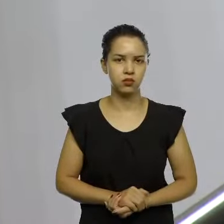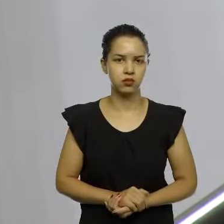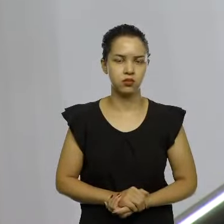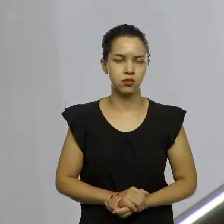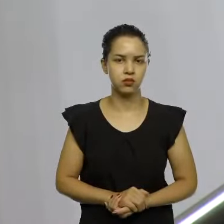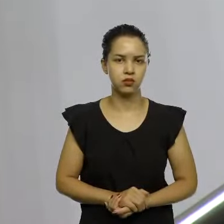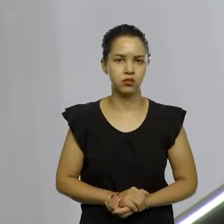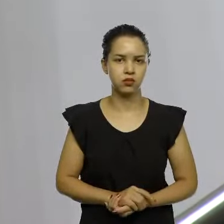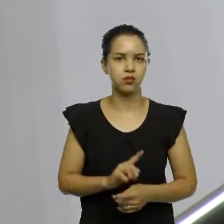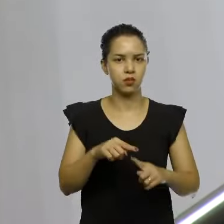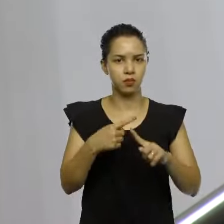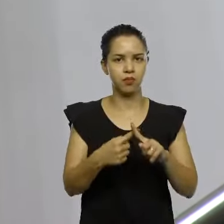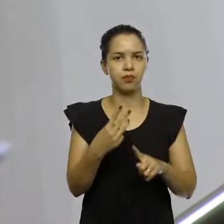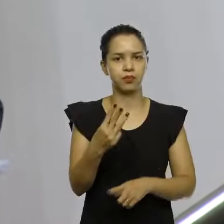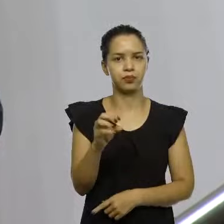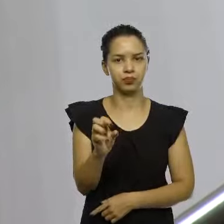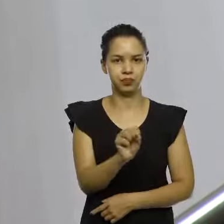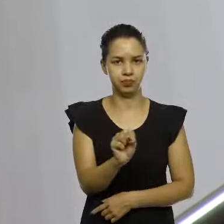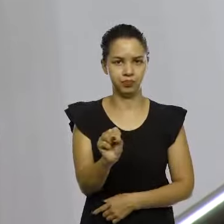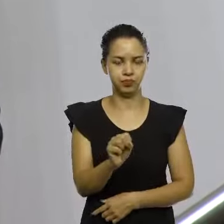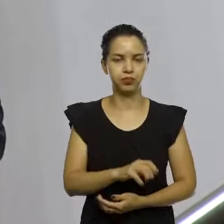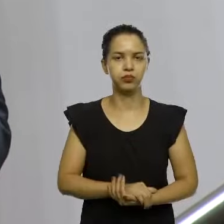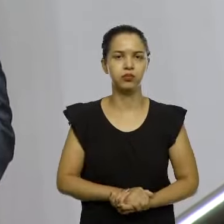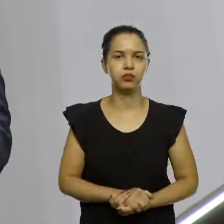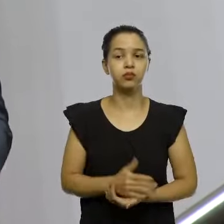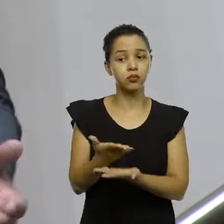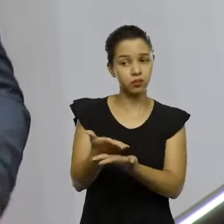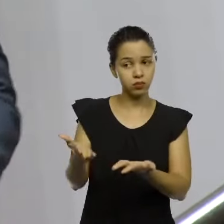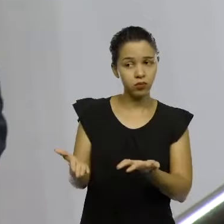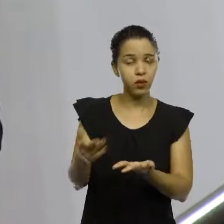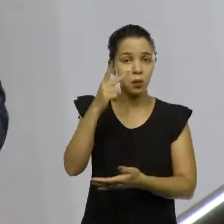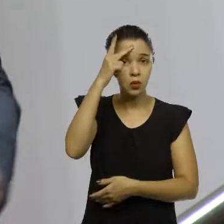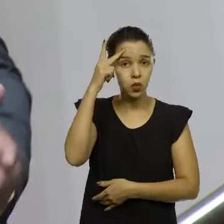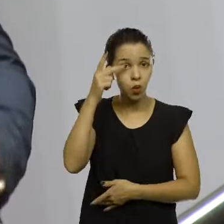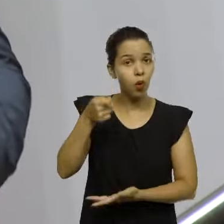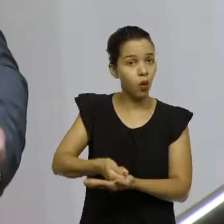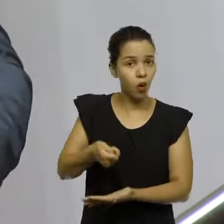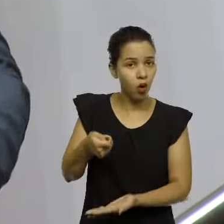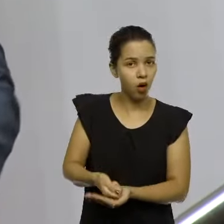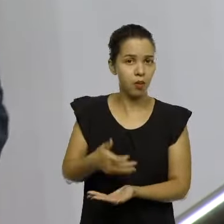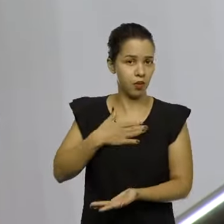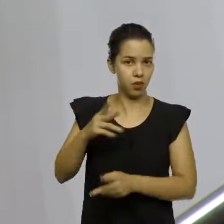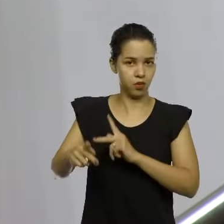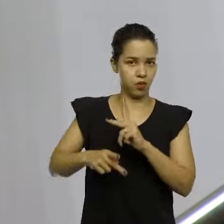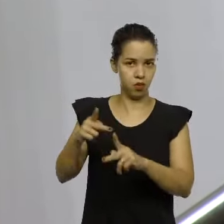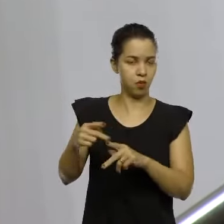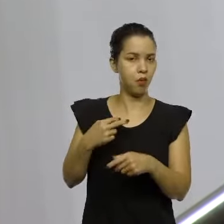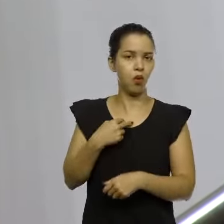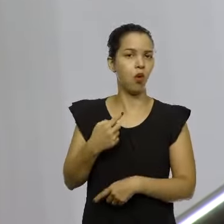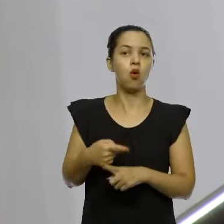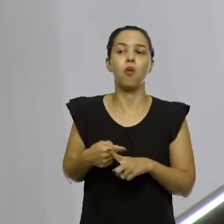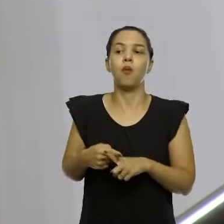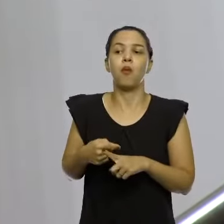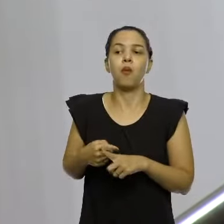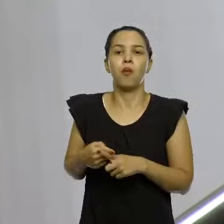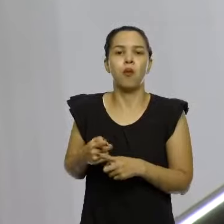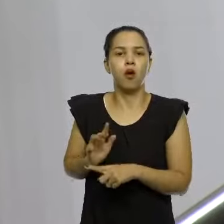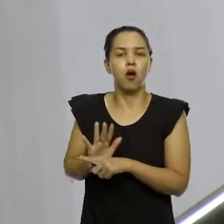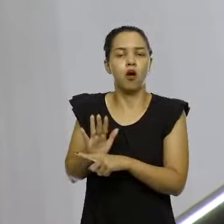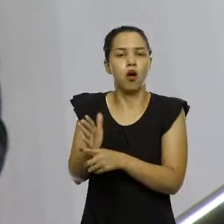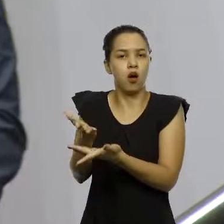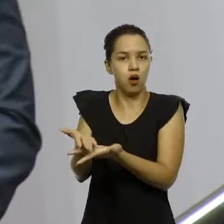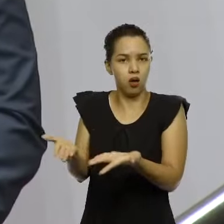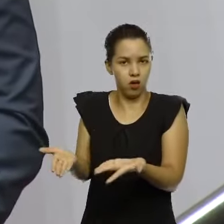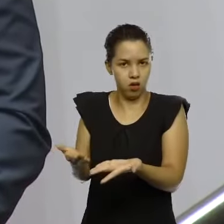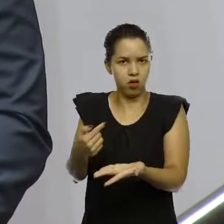Mais 30 segundos, senhor deputado. E essas pessoas me cobram. meu público. Por que eu não posso satisfazer o meu público? Eu tenho que